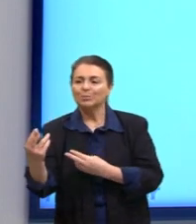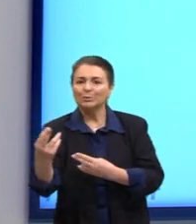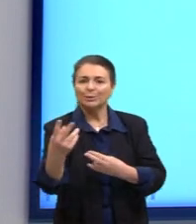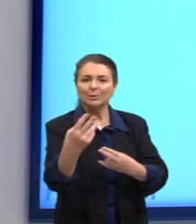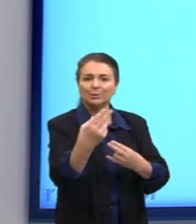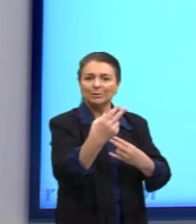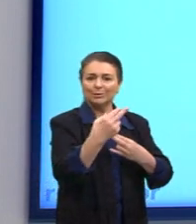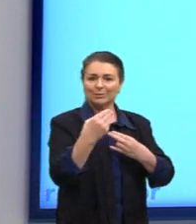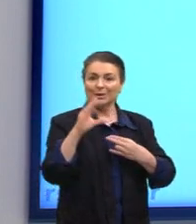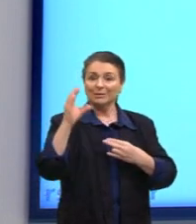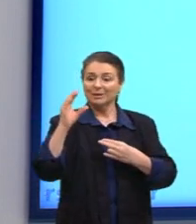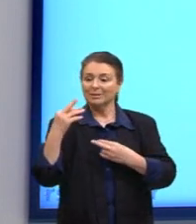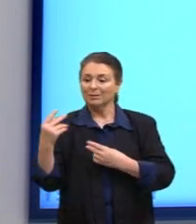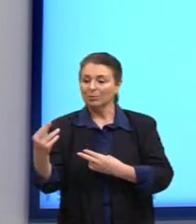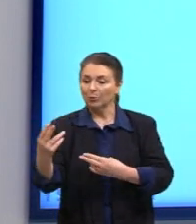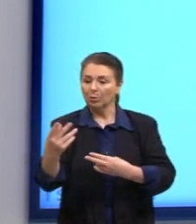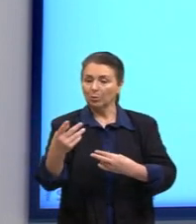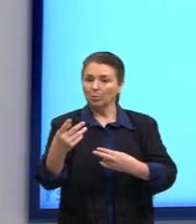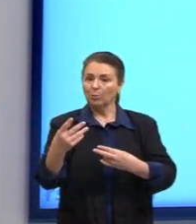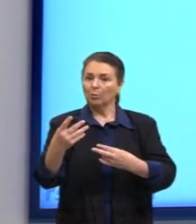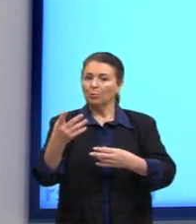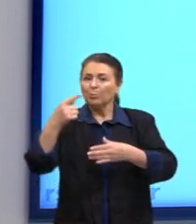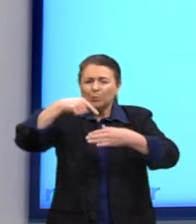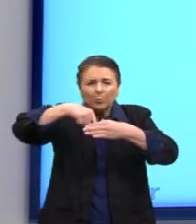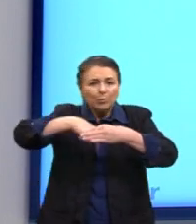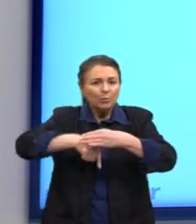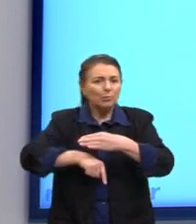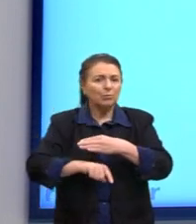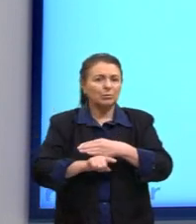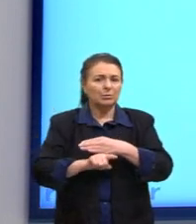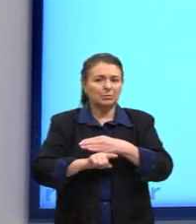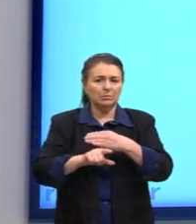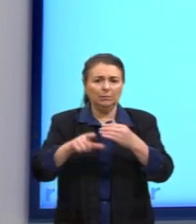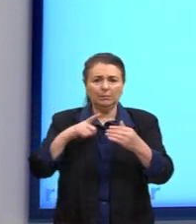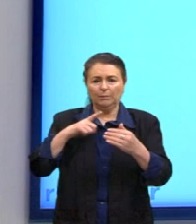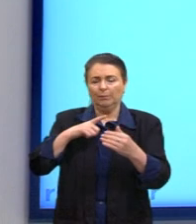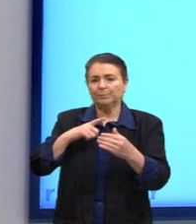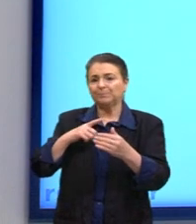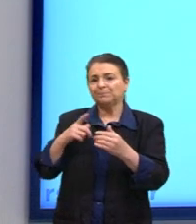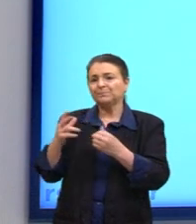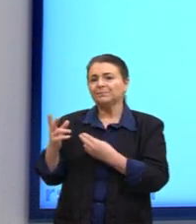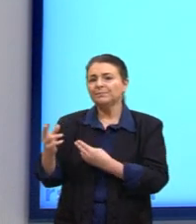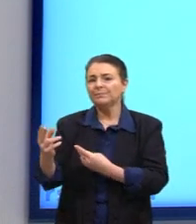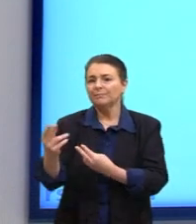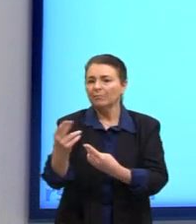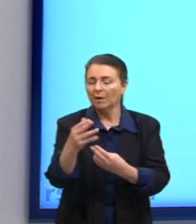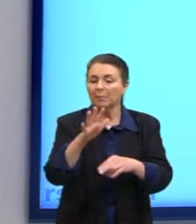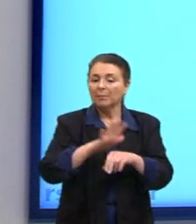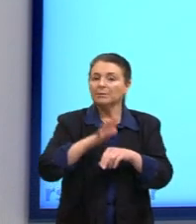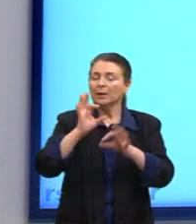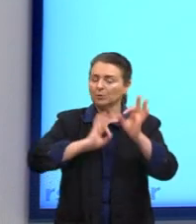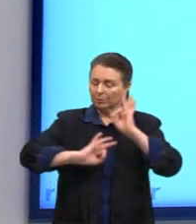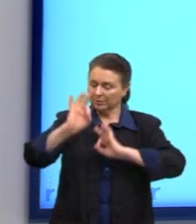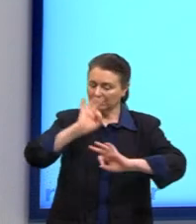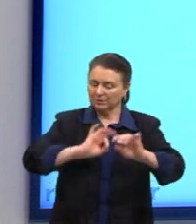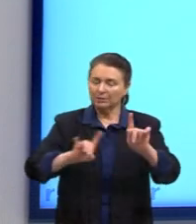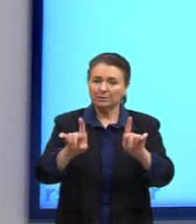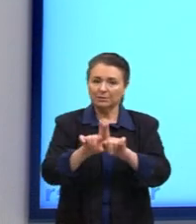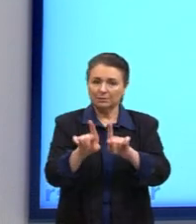disciplinado. Ela parte dessa hipótese, né, dessa verificação do senso comum, mas de uma forma bem mais organizada, né.